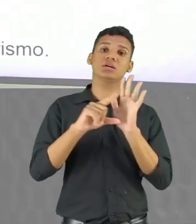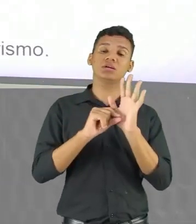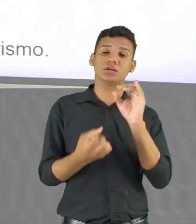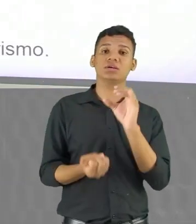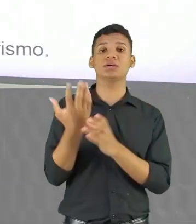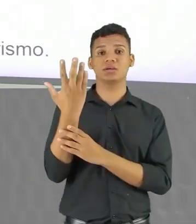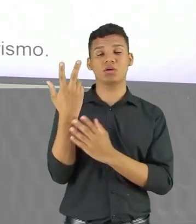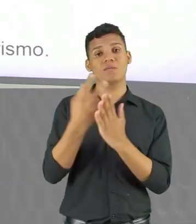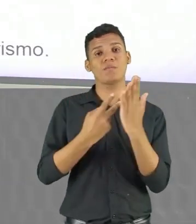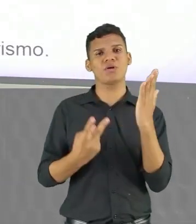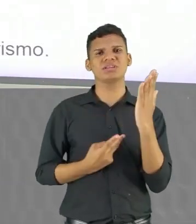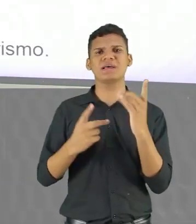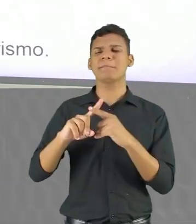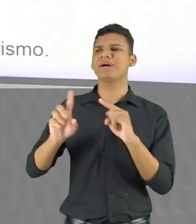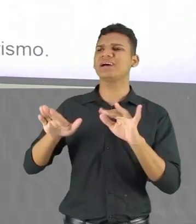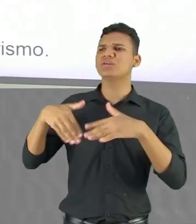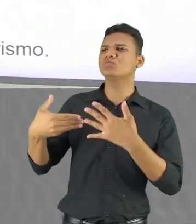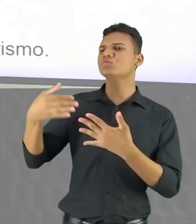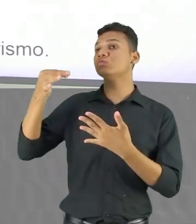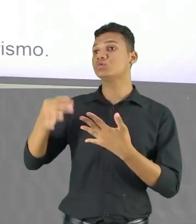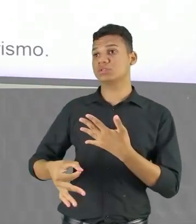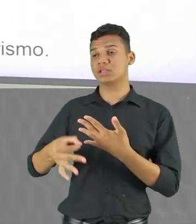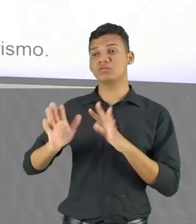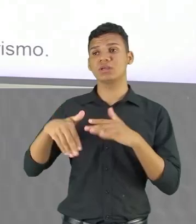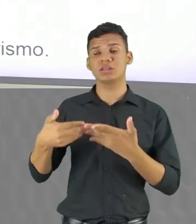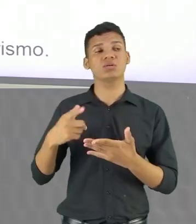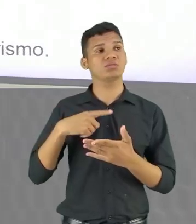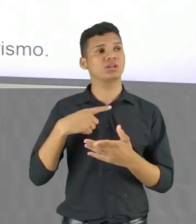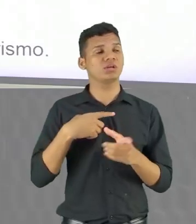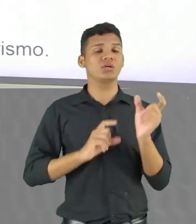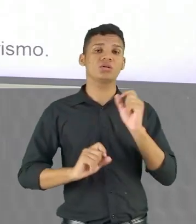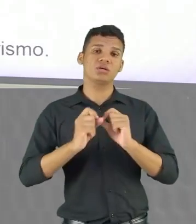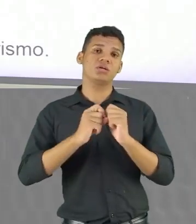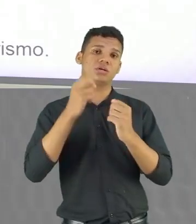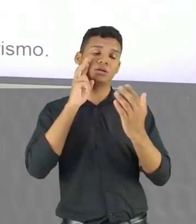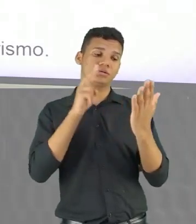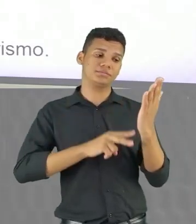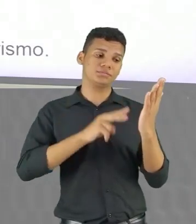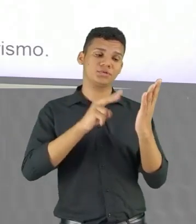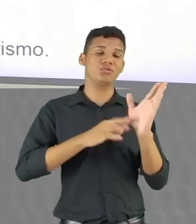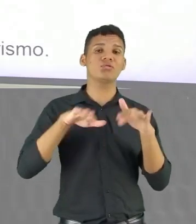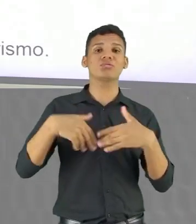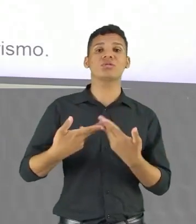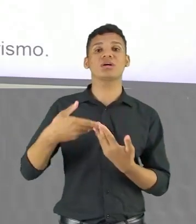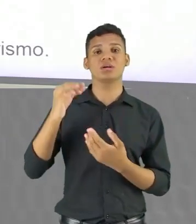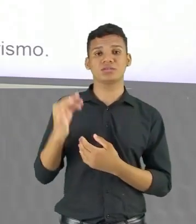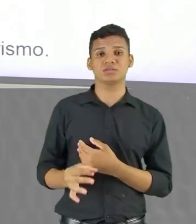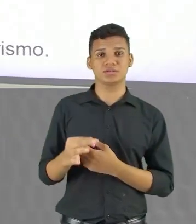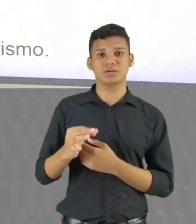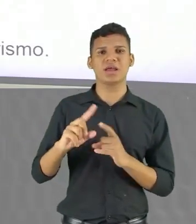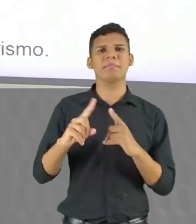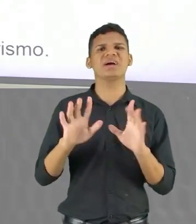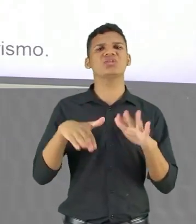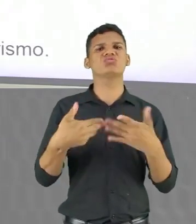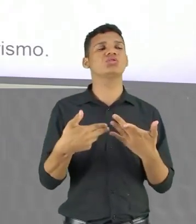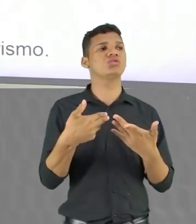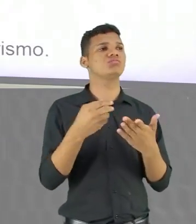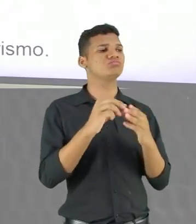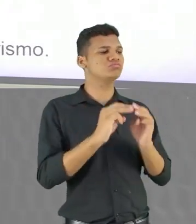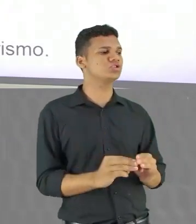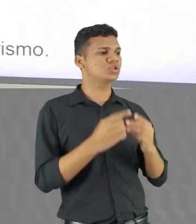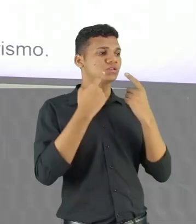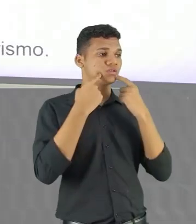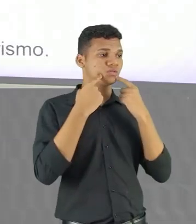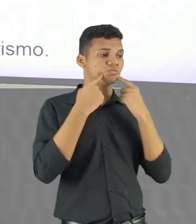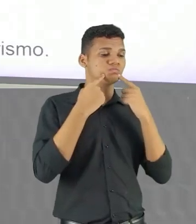leu. E aí qual seria então o gabarito? Então com base nessa leitura, podemos afirmar corretamente qual a crítica, o que é que o